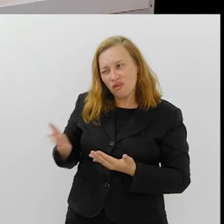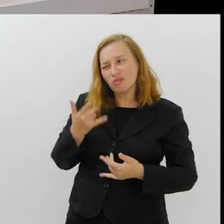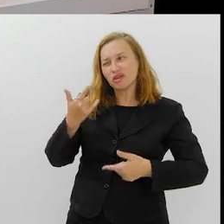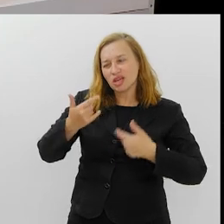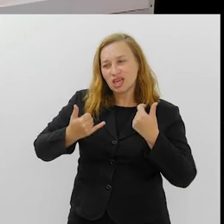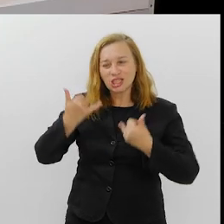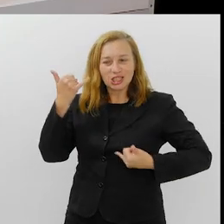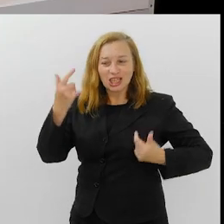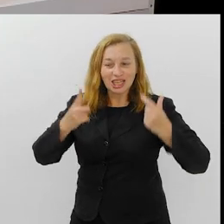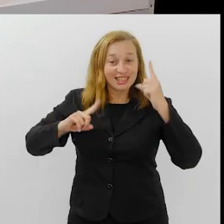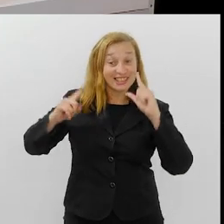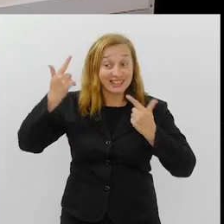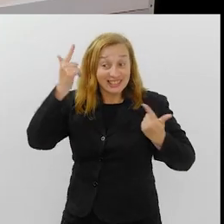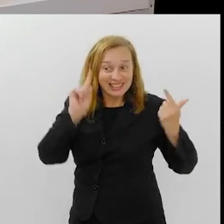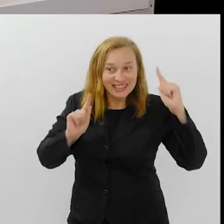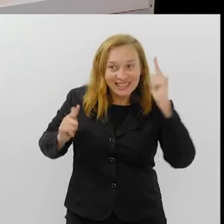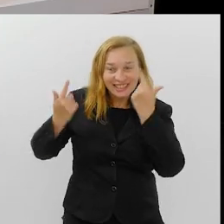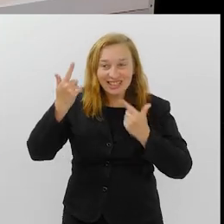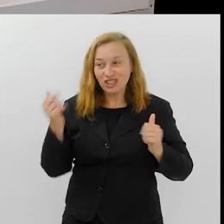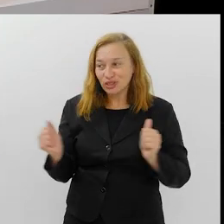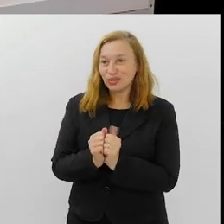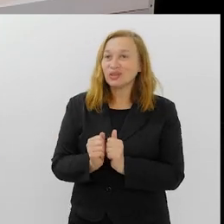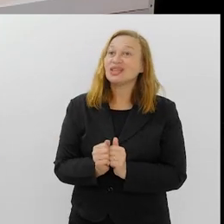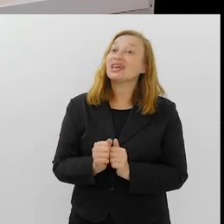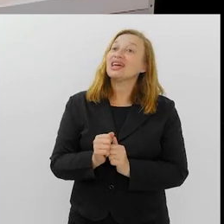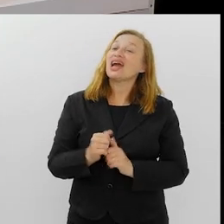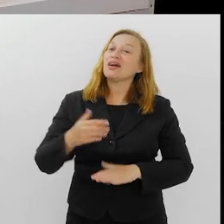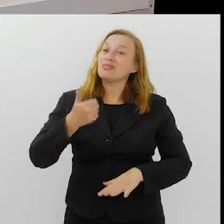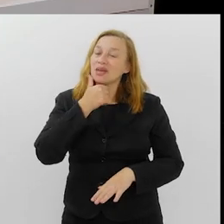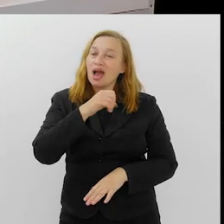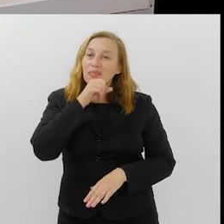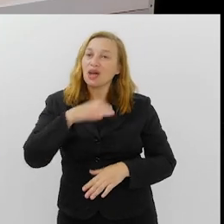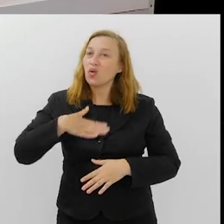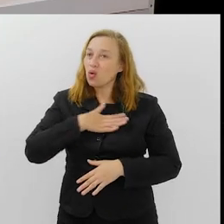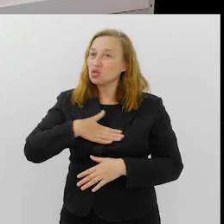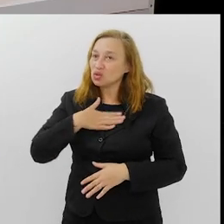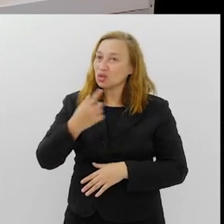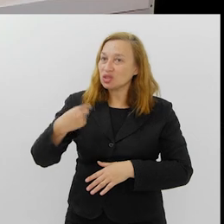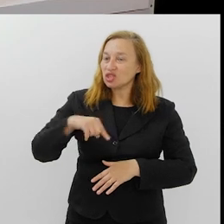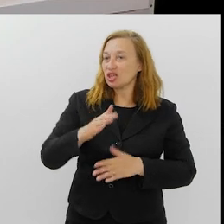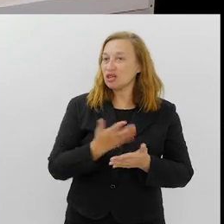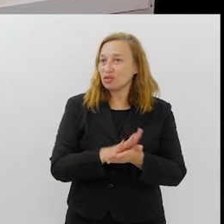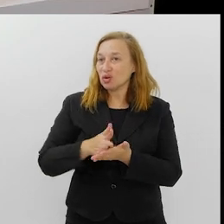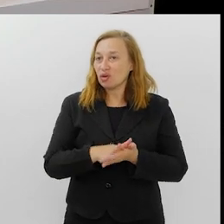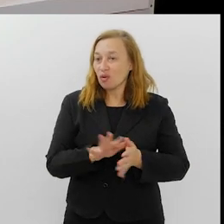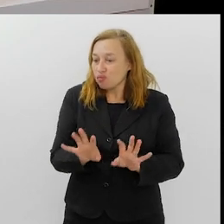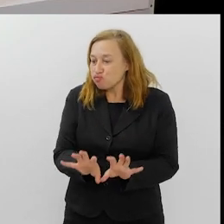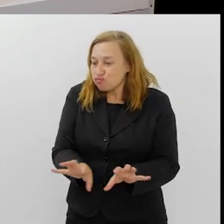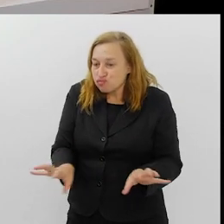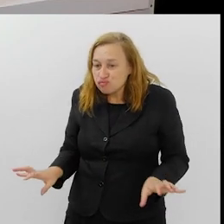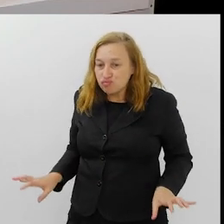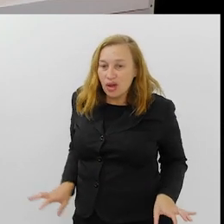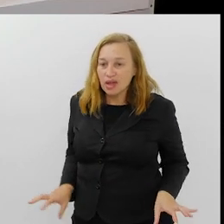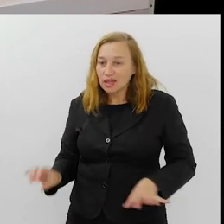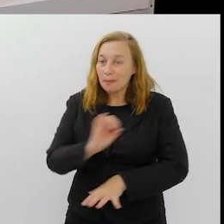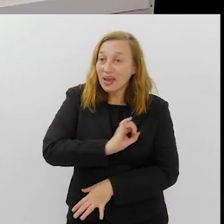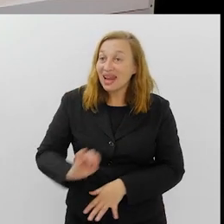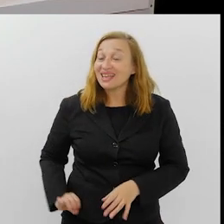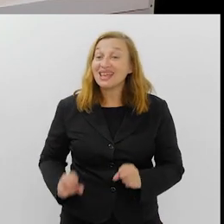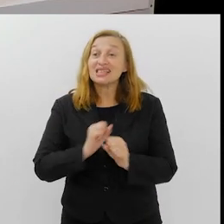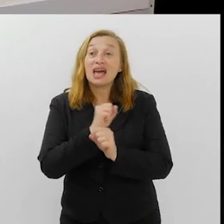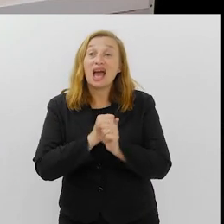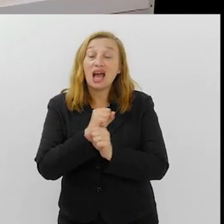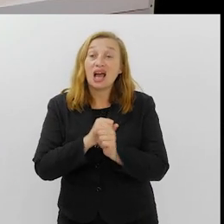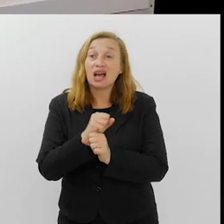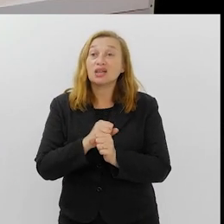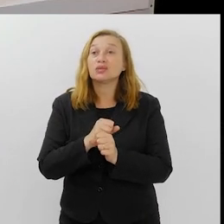venha se divertir com a gente. E aí, ela gostou dessa brincadeira de sair da escola de samba e passou a ser baiana, foi baiana da Imperatriz há muito tempo